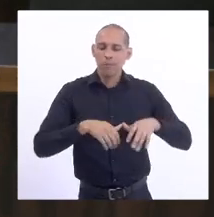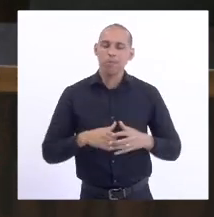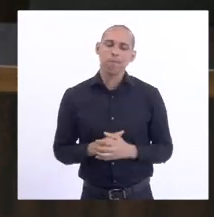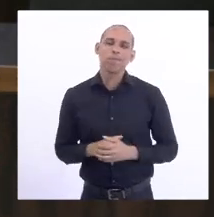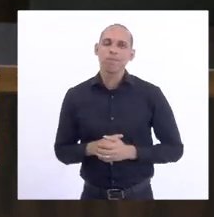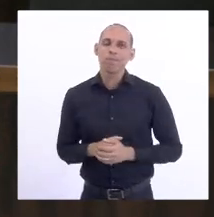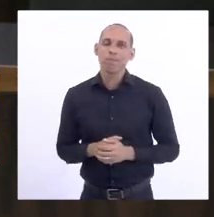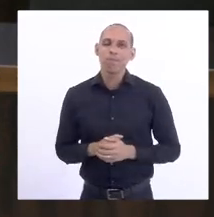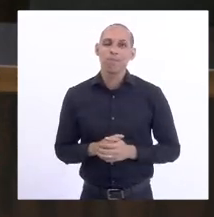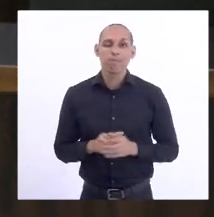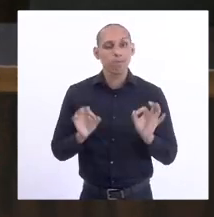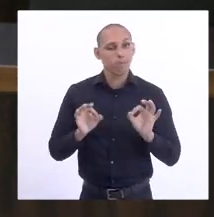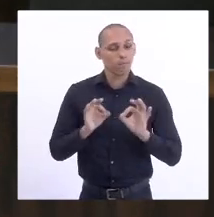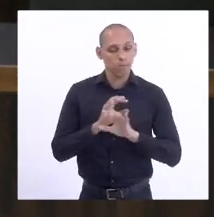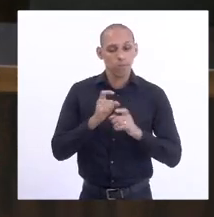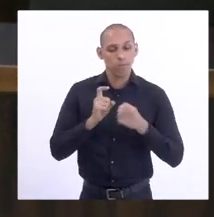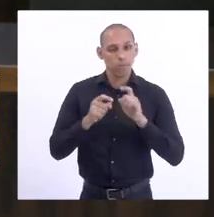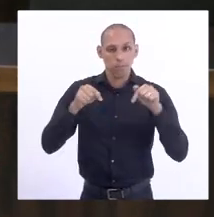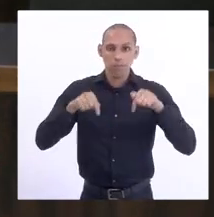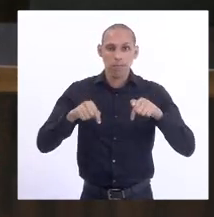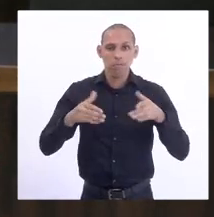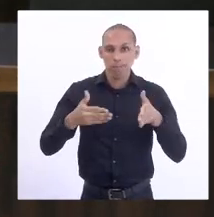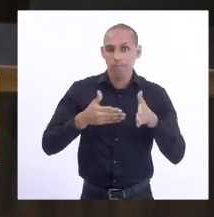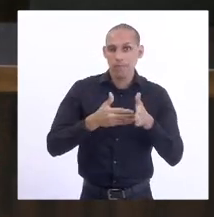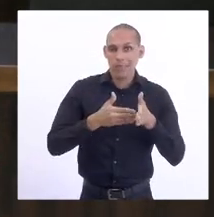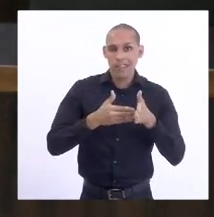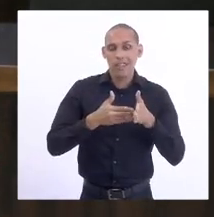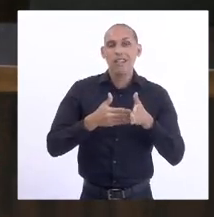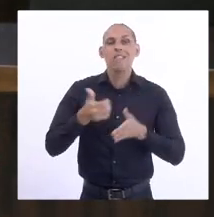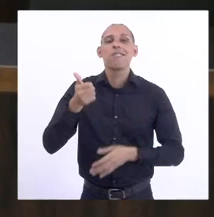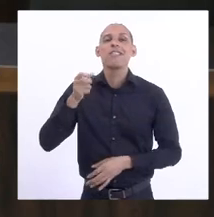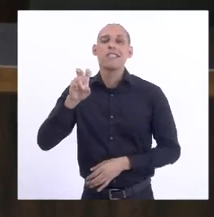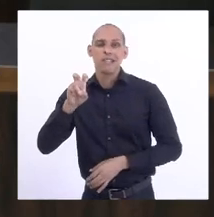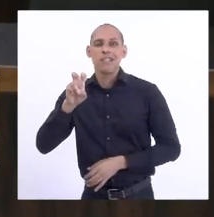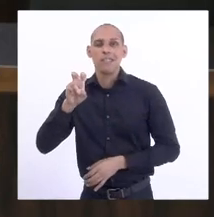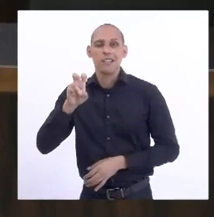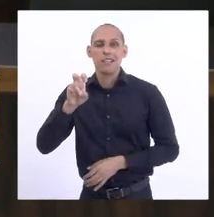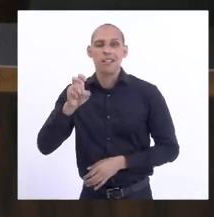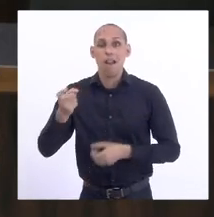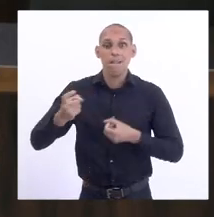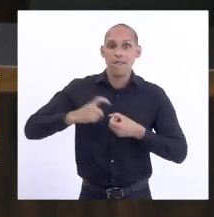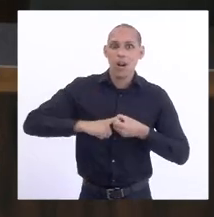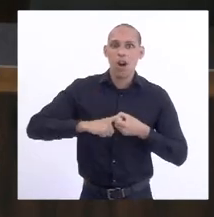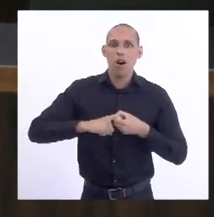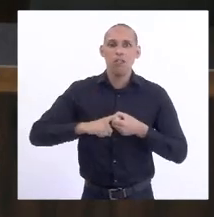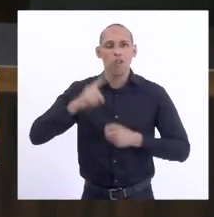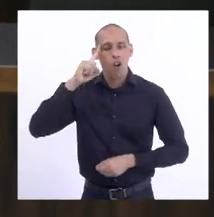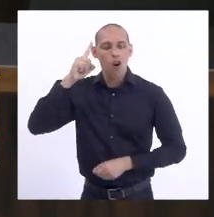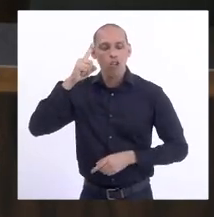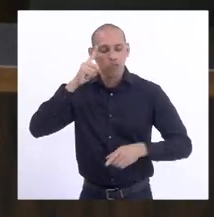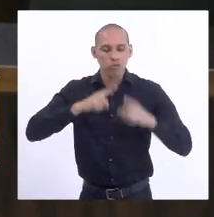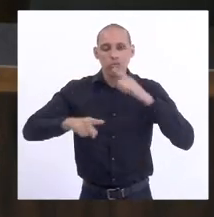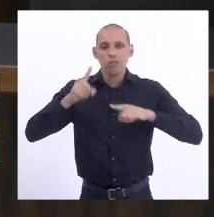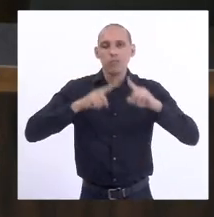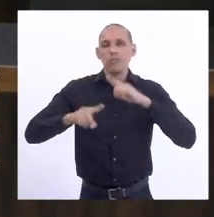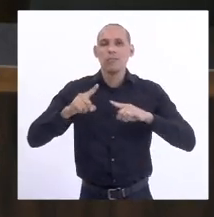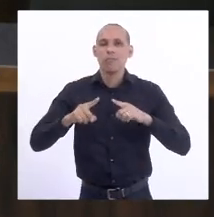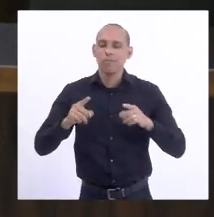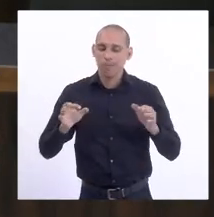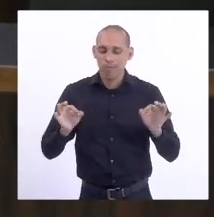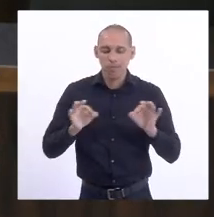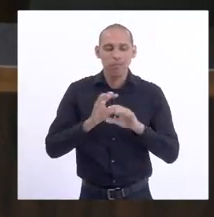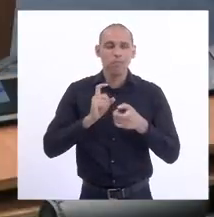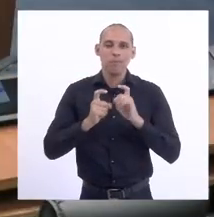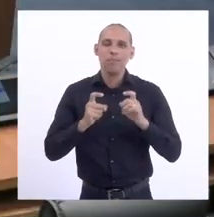Está suspensa a sessão de trabalho até às 15 horas quando retornaremos com a ordem do dia. Está suspensa a sessão.